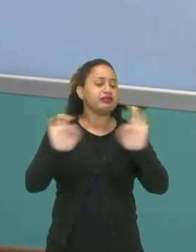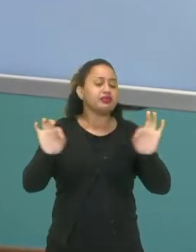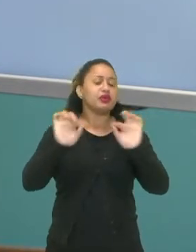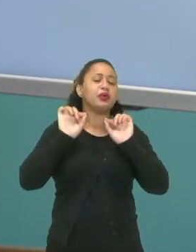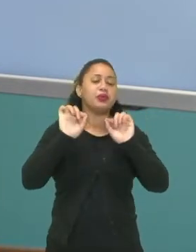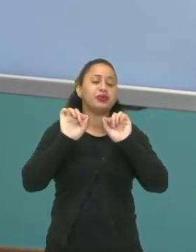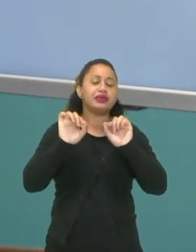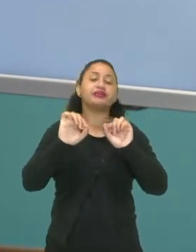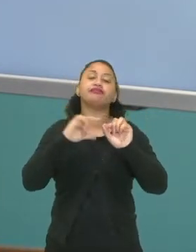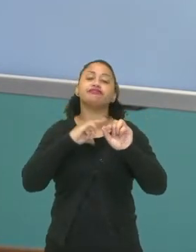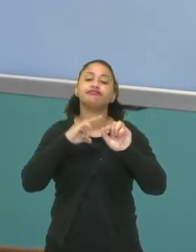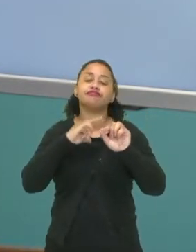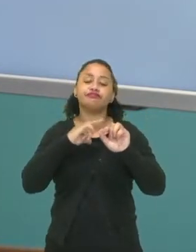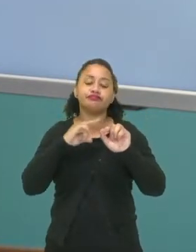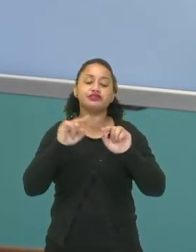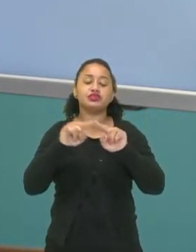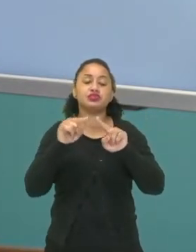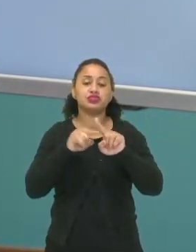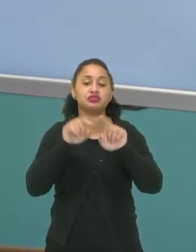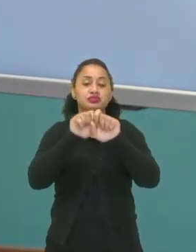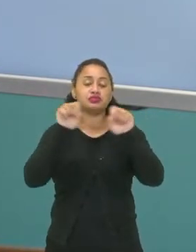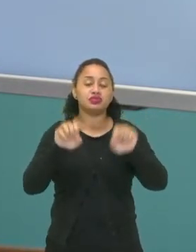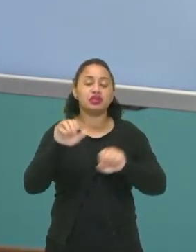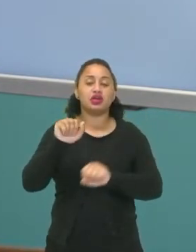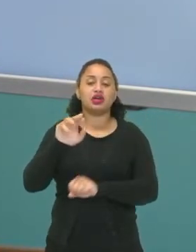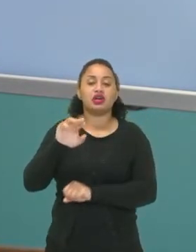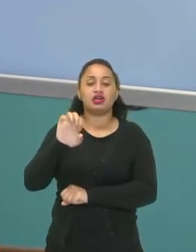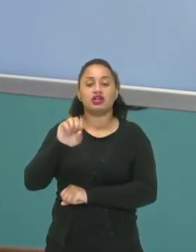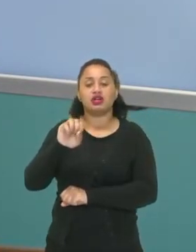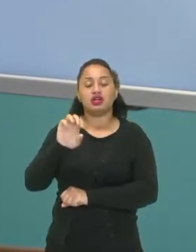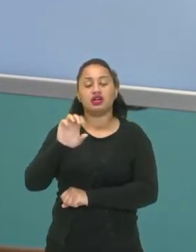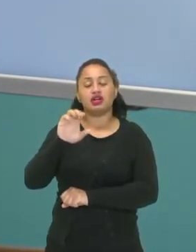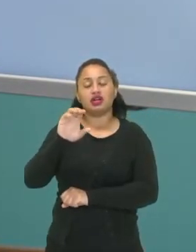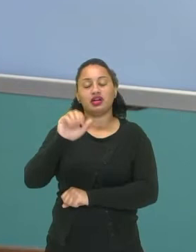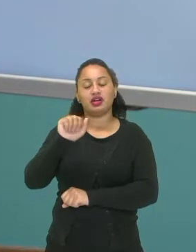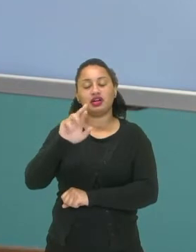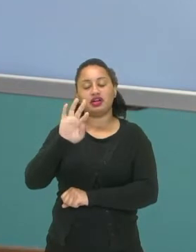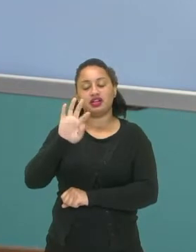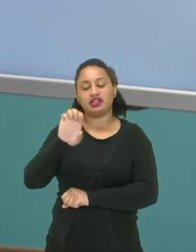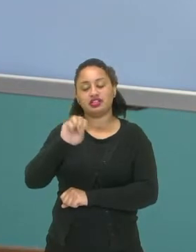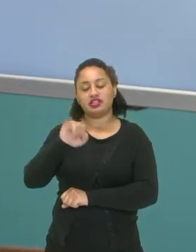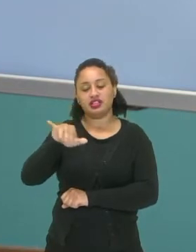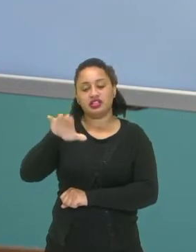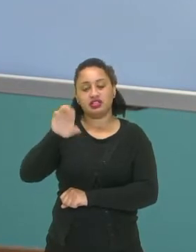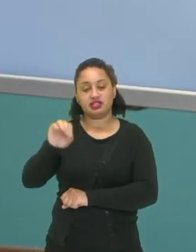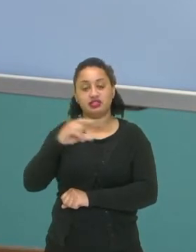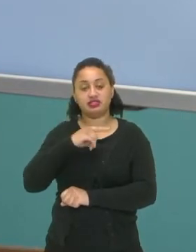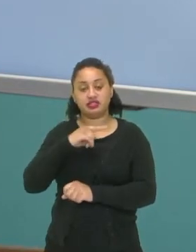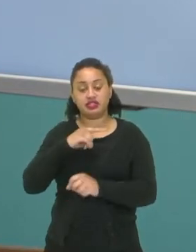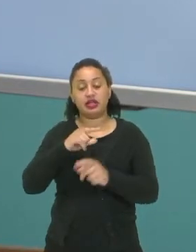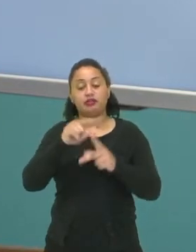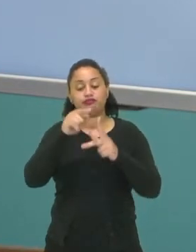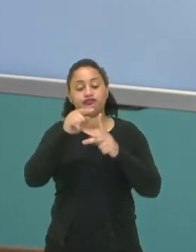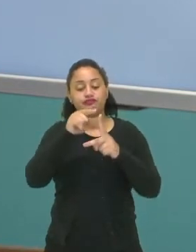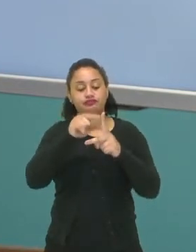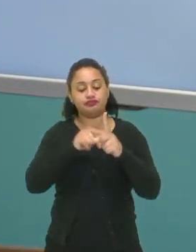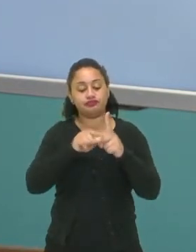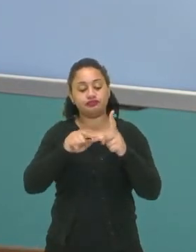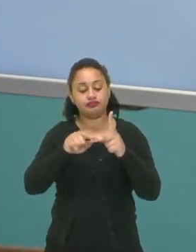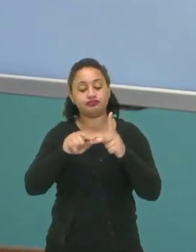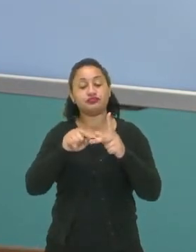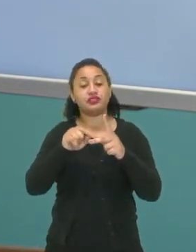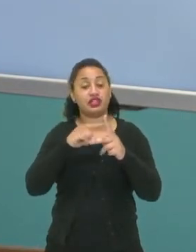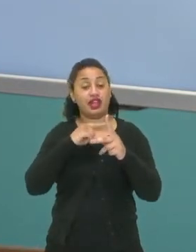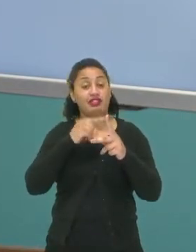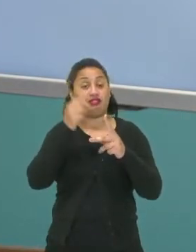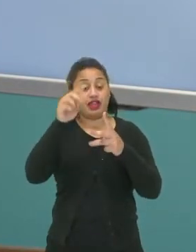do que a gente chama de sistema cartesiano. Sistema cartesiano é aquele sistema que tem três dimensões, né? E a gente